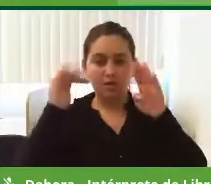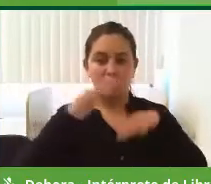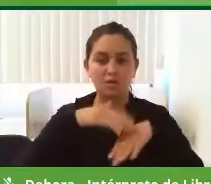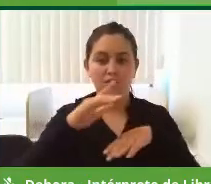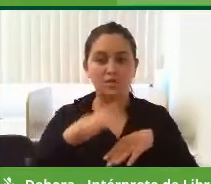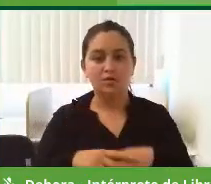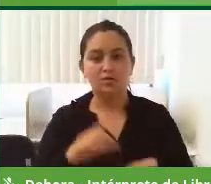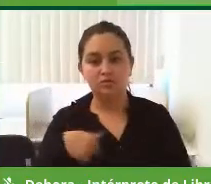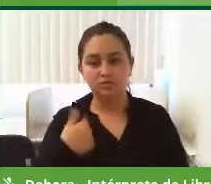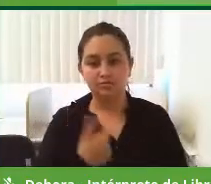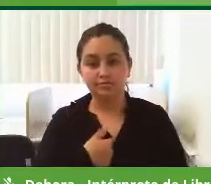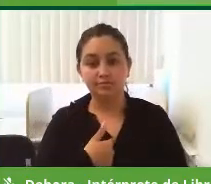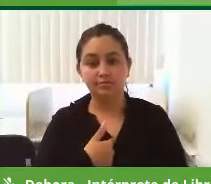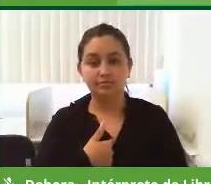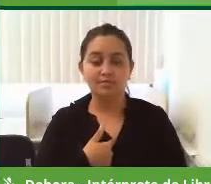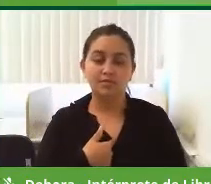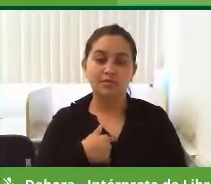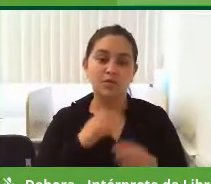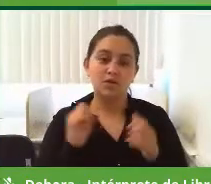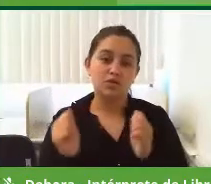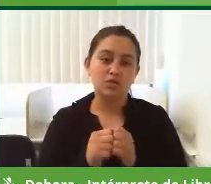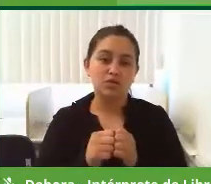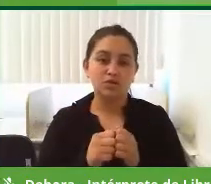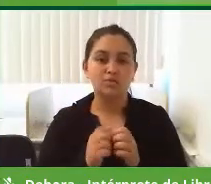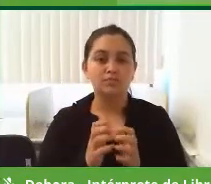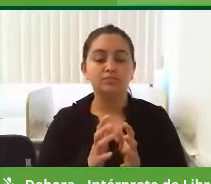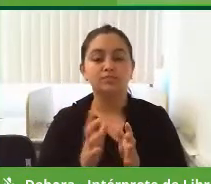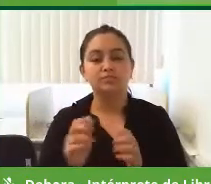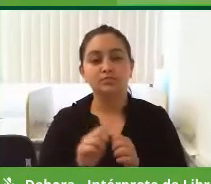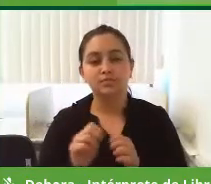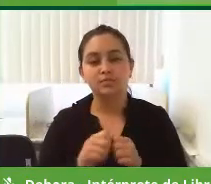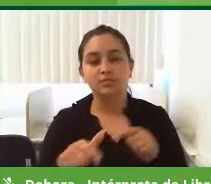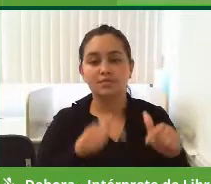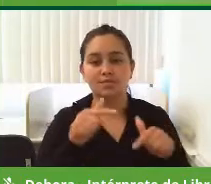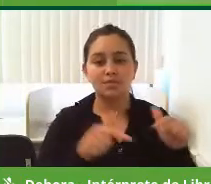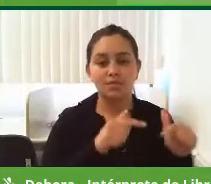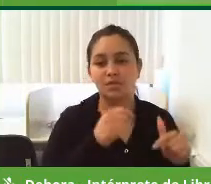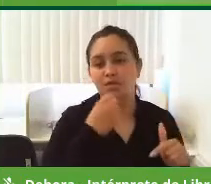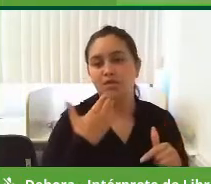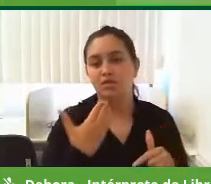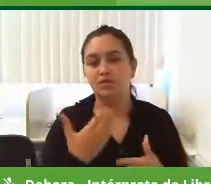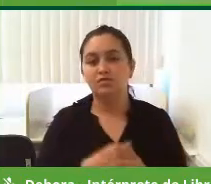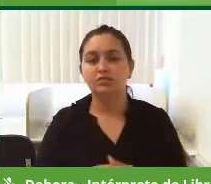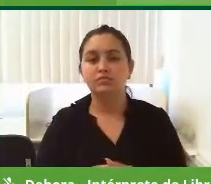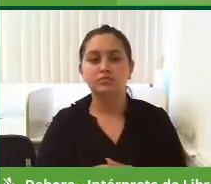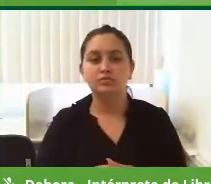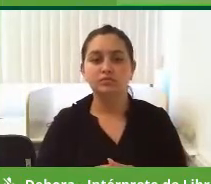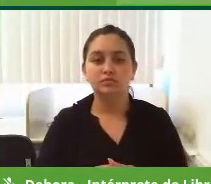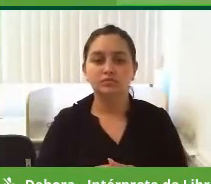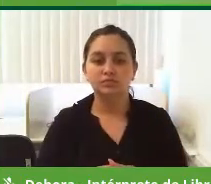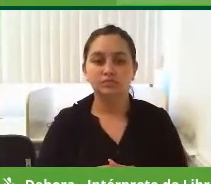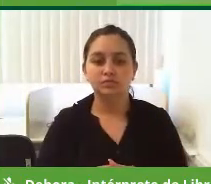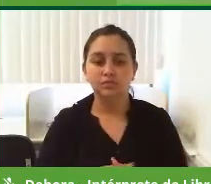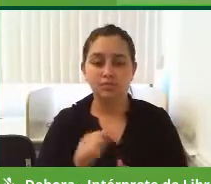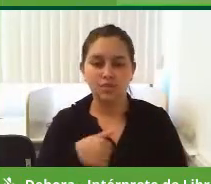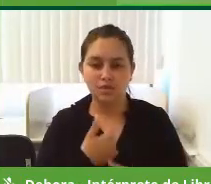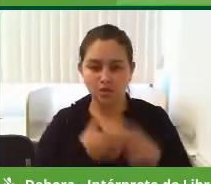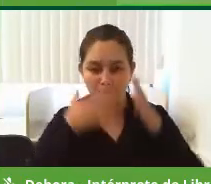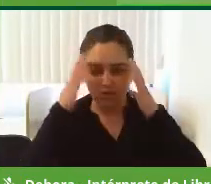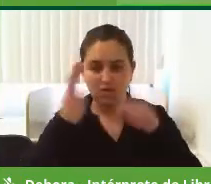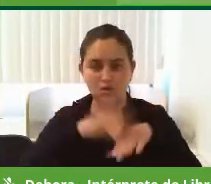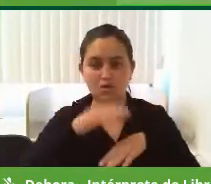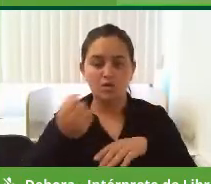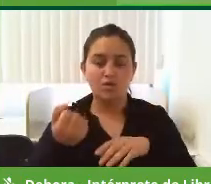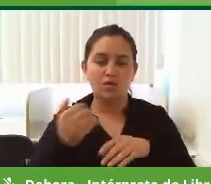nós, com orçamento participativo na mão, nós vamos fazer esse trabalho. E aí, tocando nas prioridades, nós temos, assim,